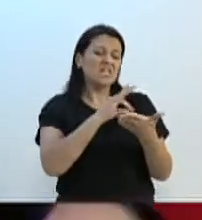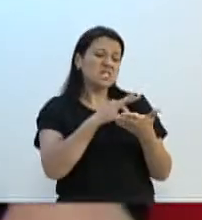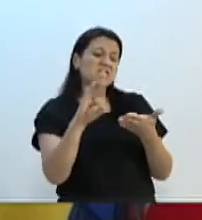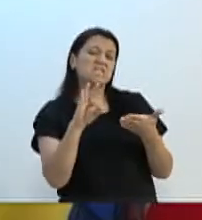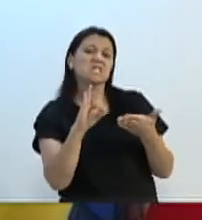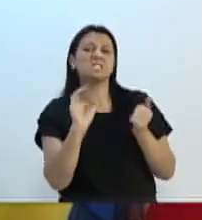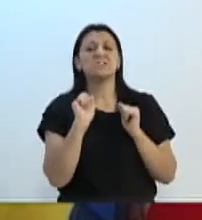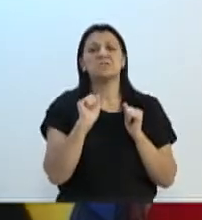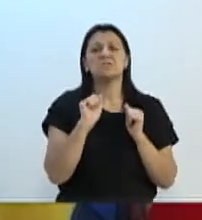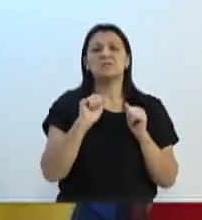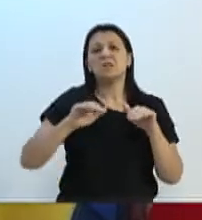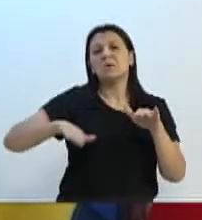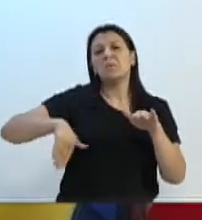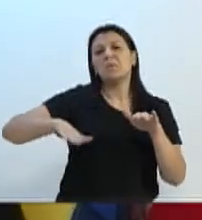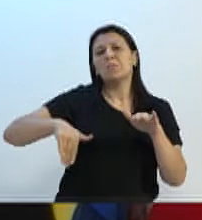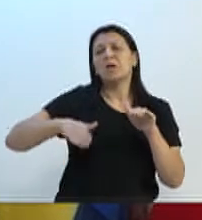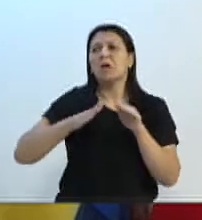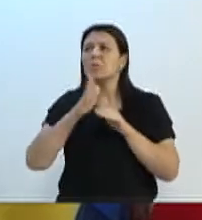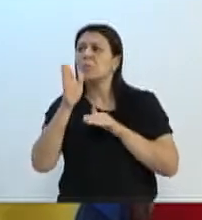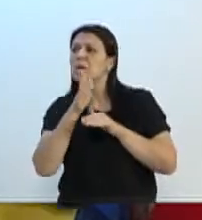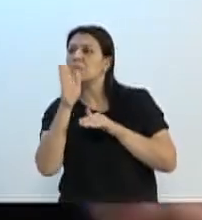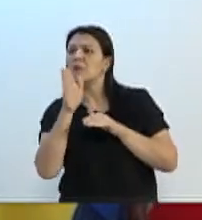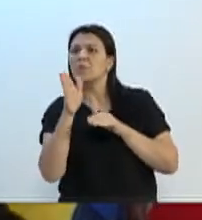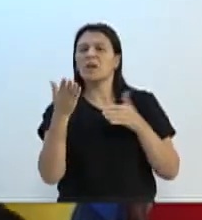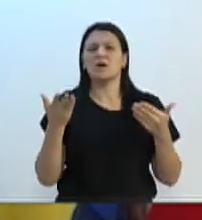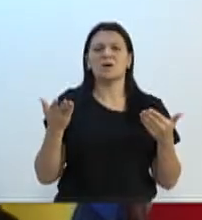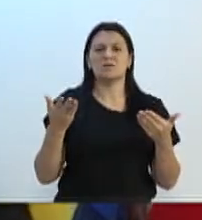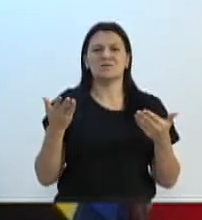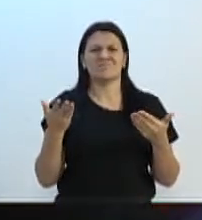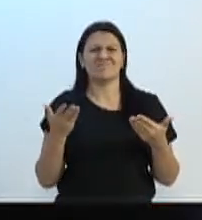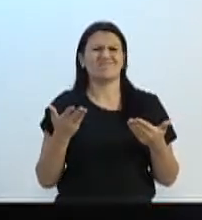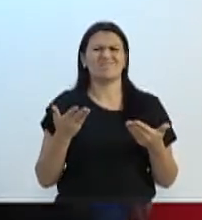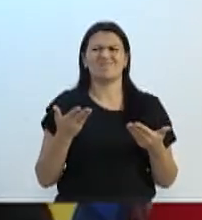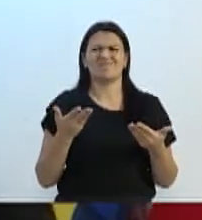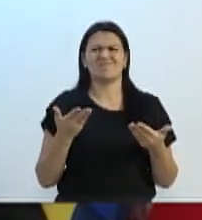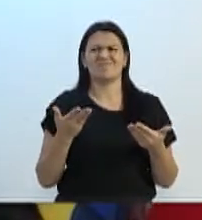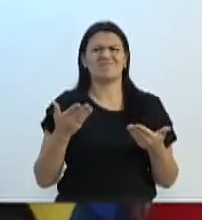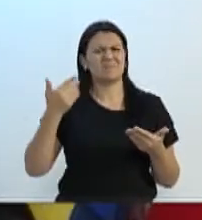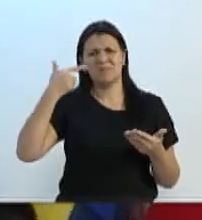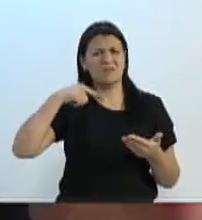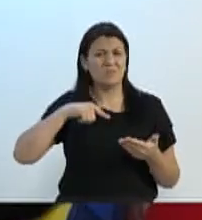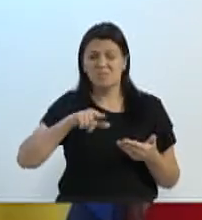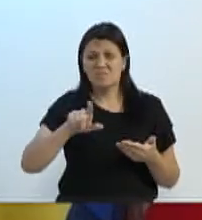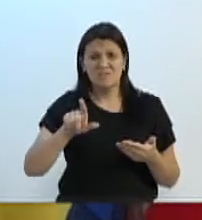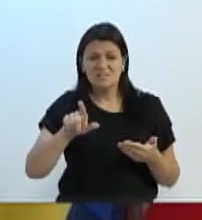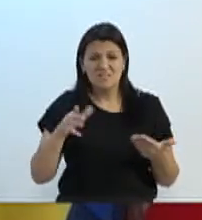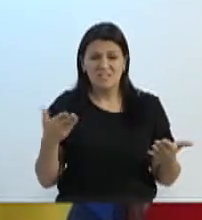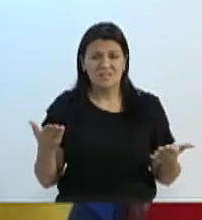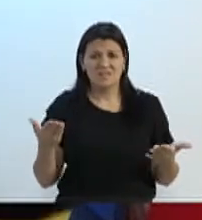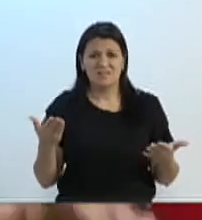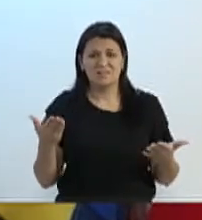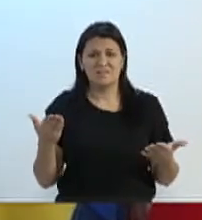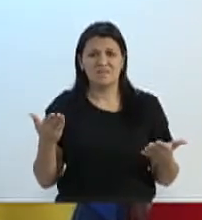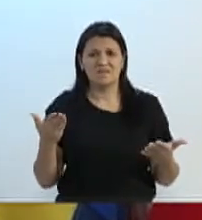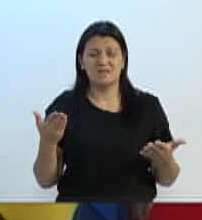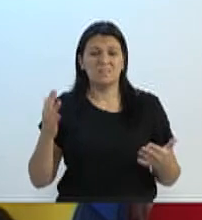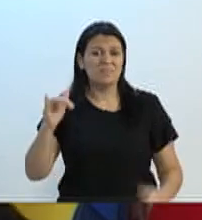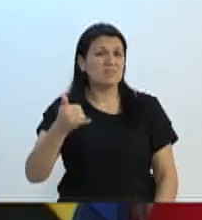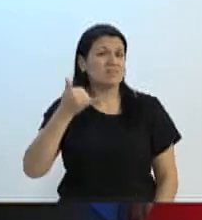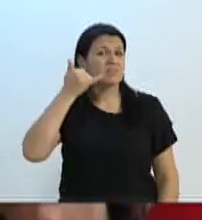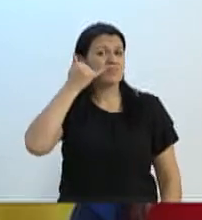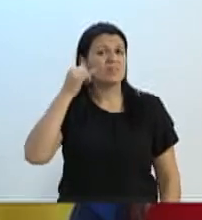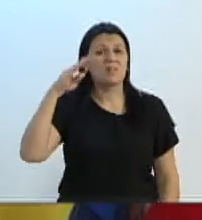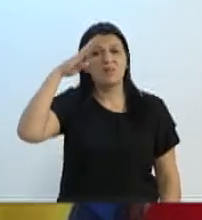praia, lá não sei aonde, no movimento, não sei o Em prol do aliança. E agora não consegue, não consegue uma ligação para o